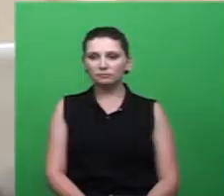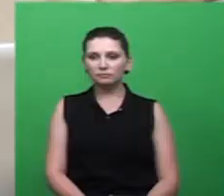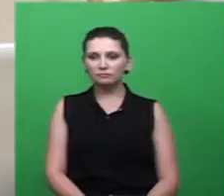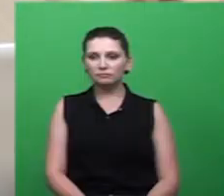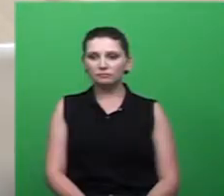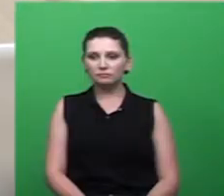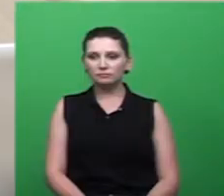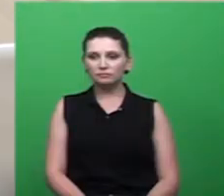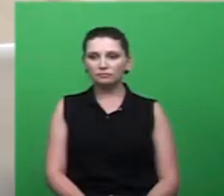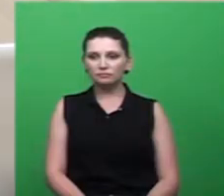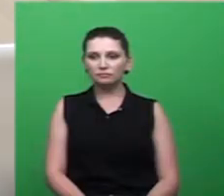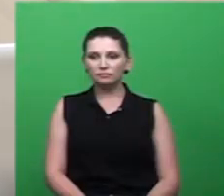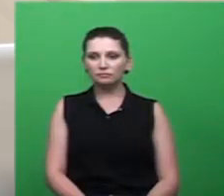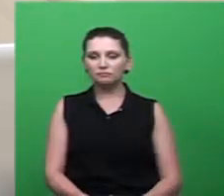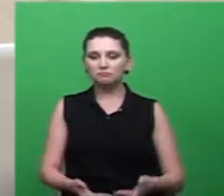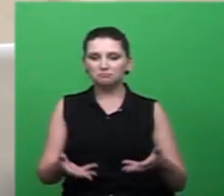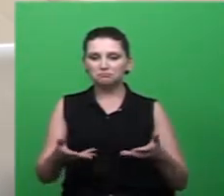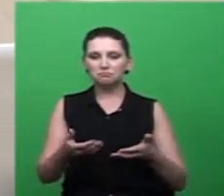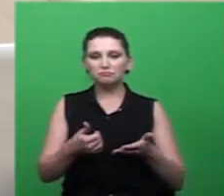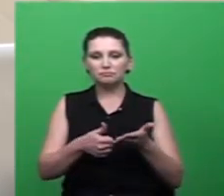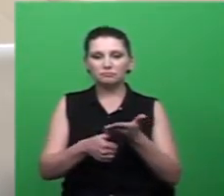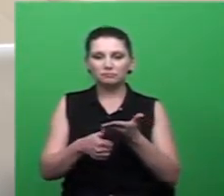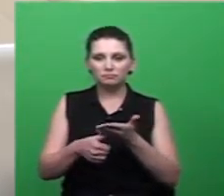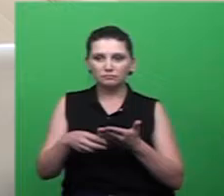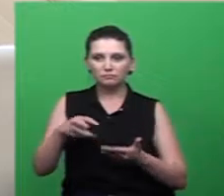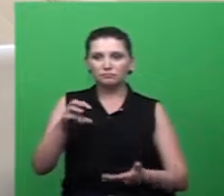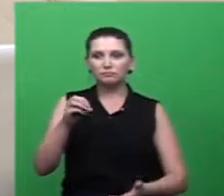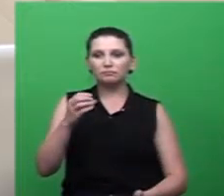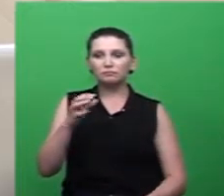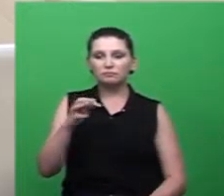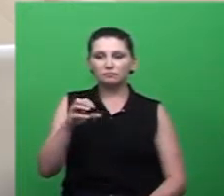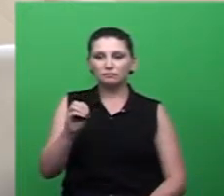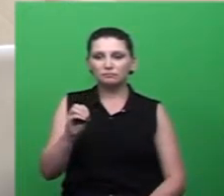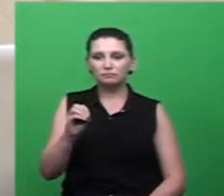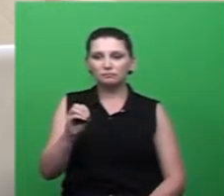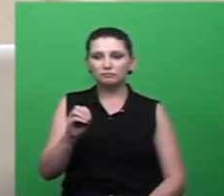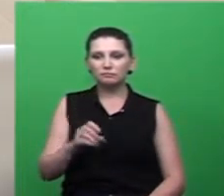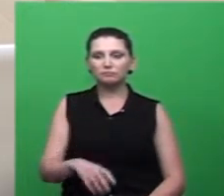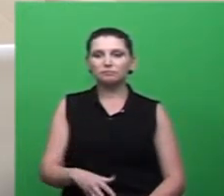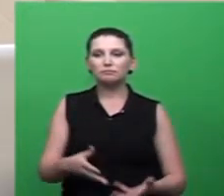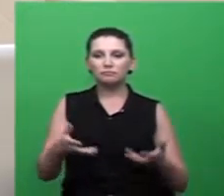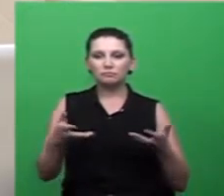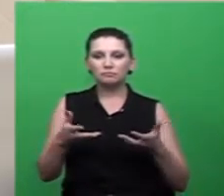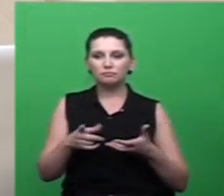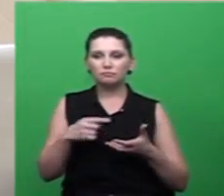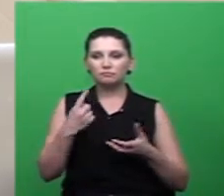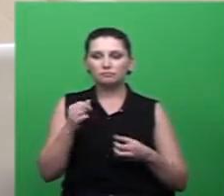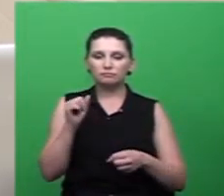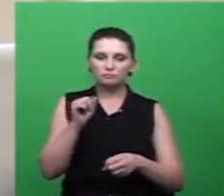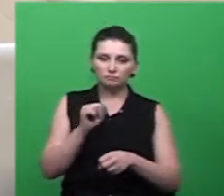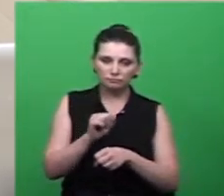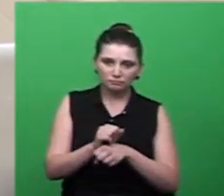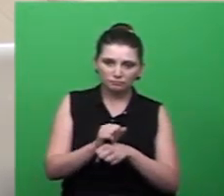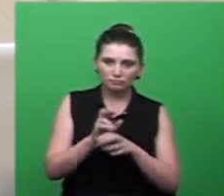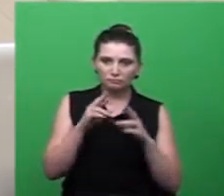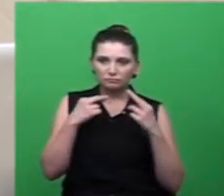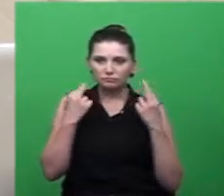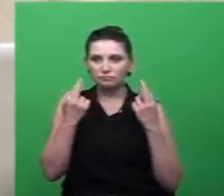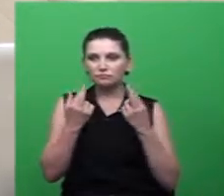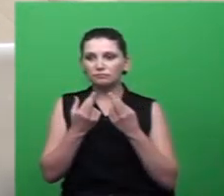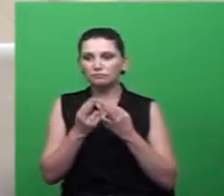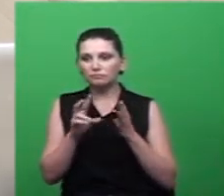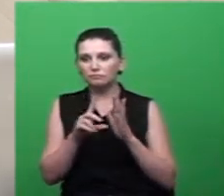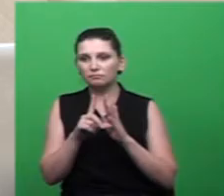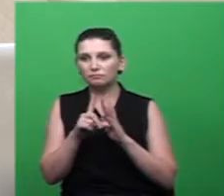A moção foi aprovada por unanimidade. Doutor Mello, eu vou encerrar a sessão e, em seguida,